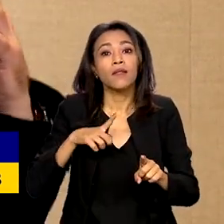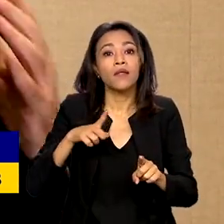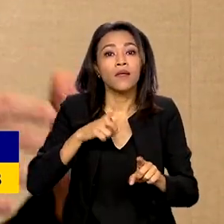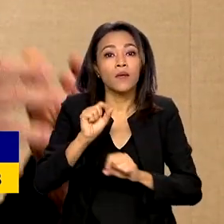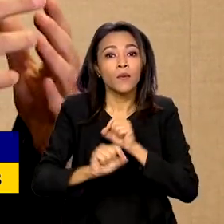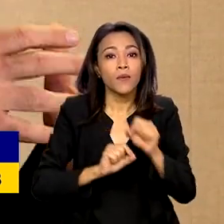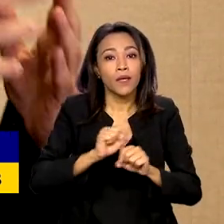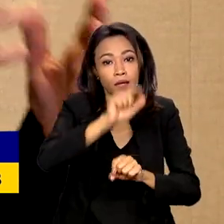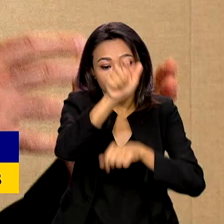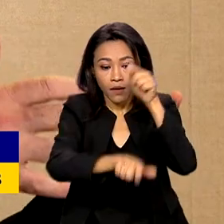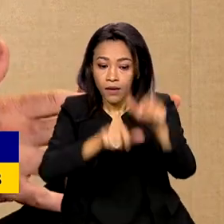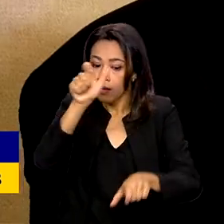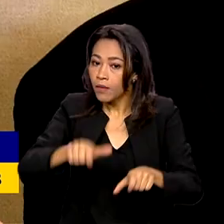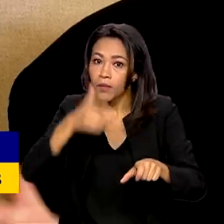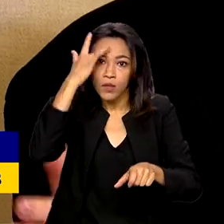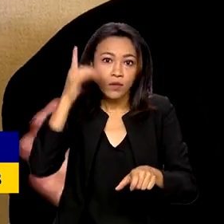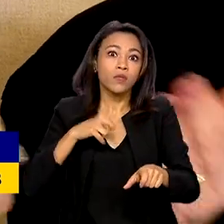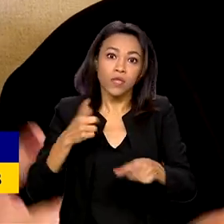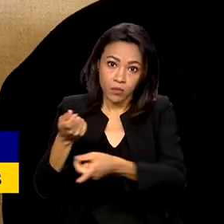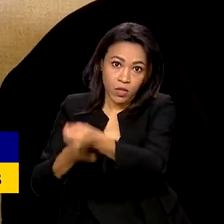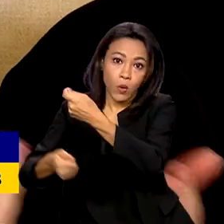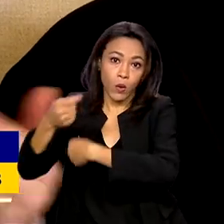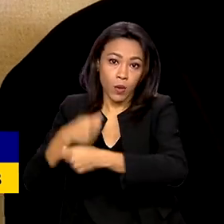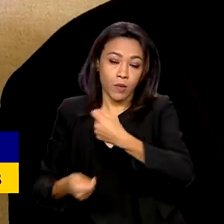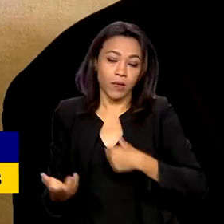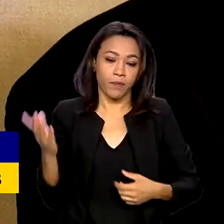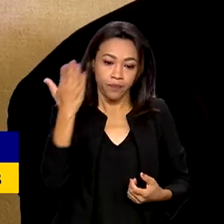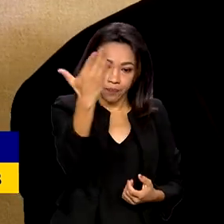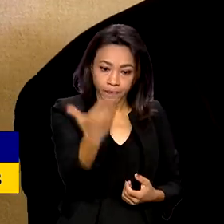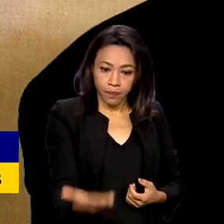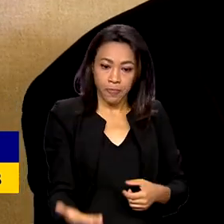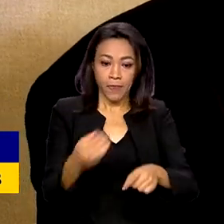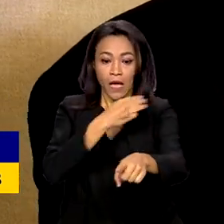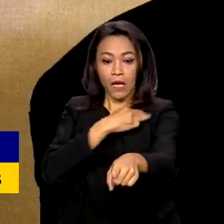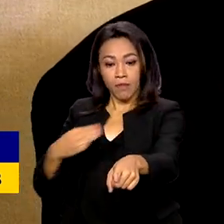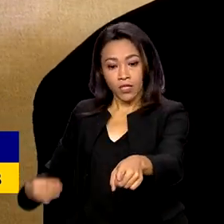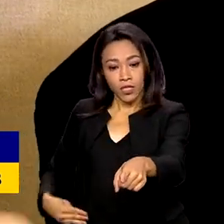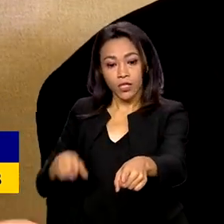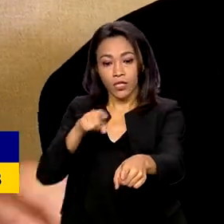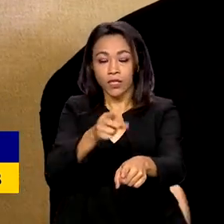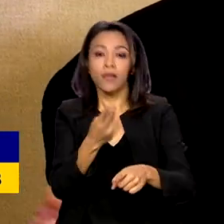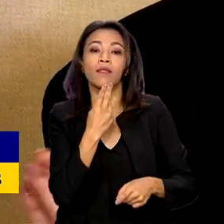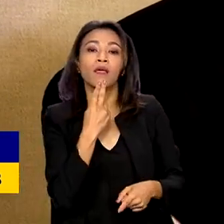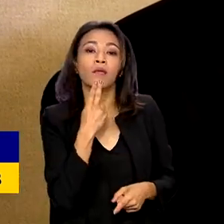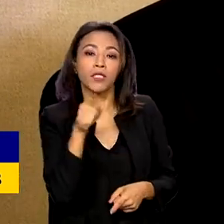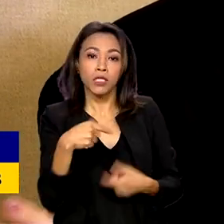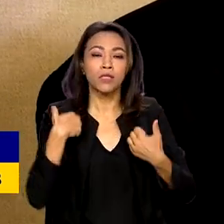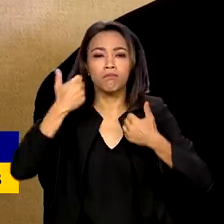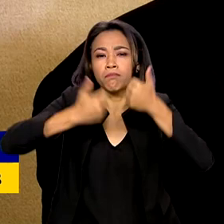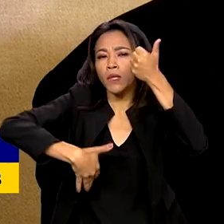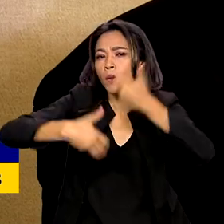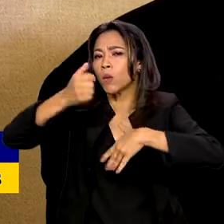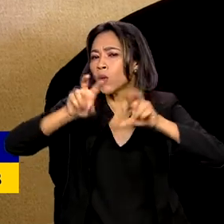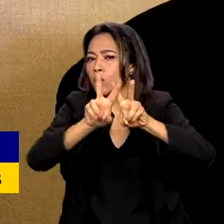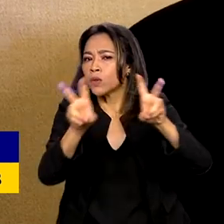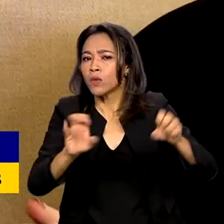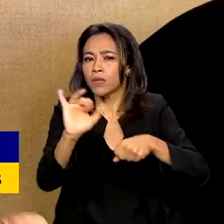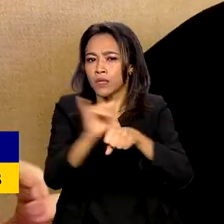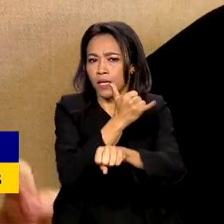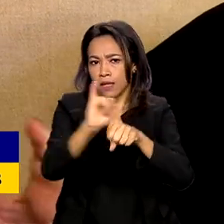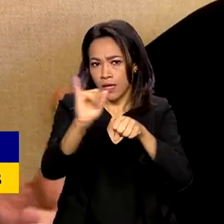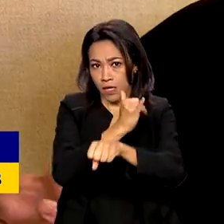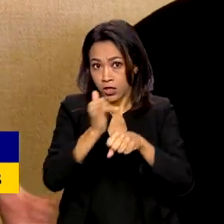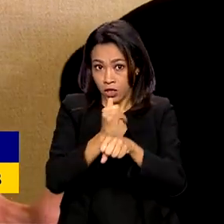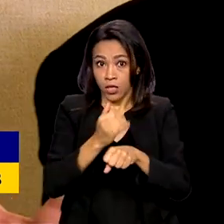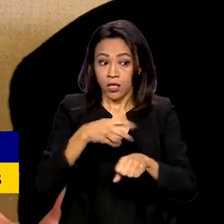e também em termos da economia. A ministra do Planejamento e Orçamento, Simone Tebet, falou sobre a estratégia que deve ser seguida